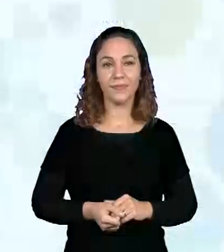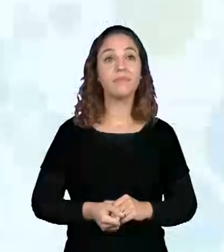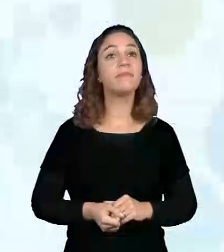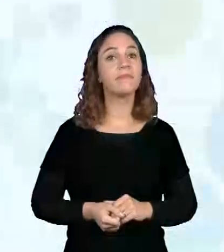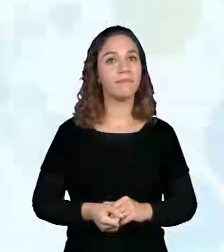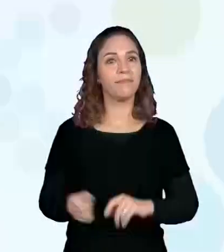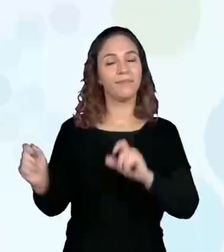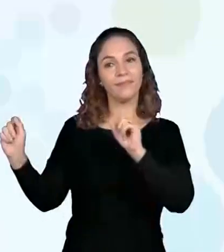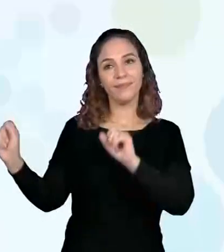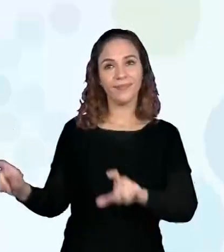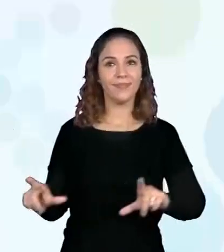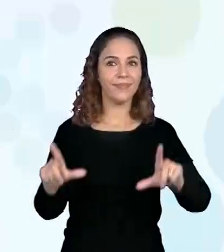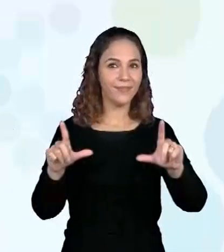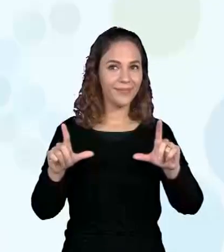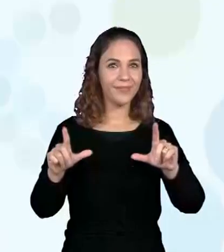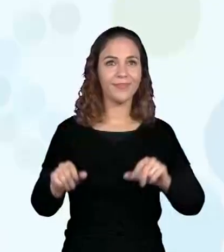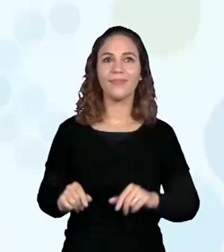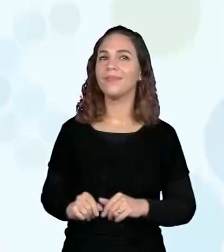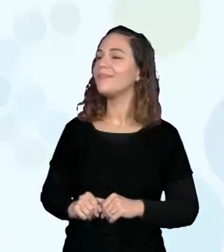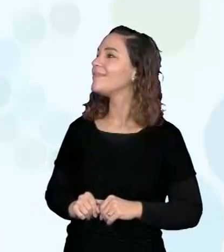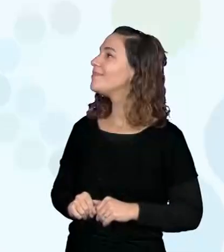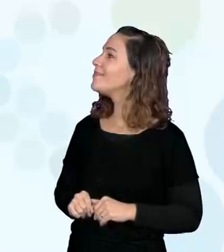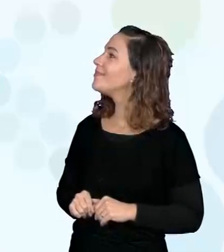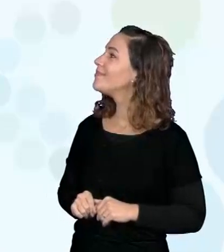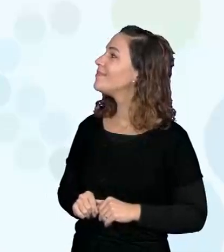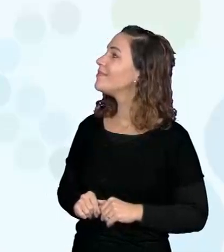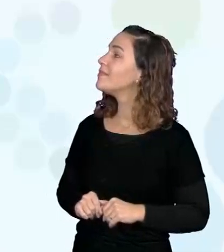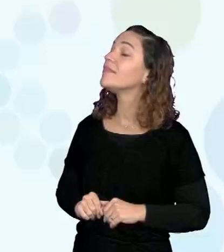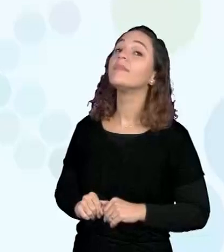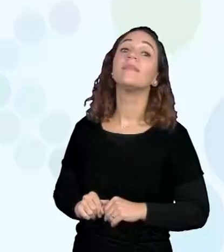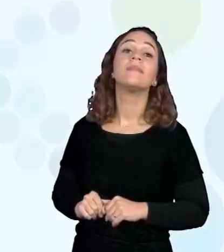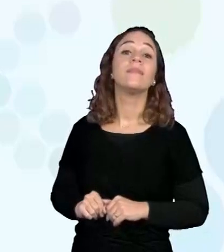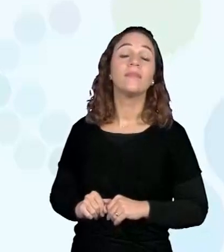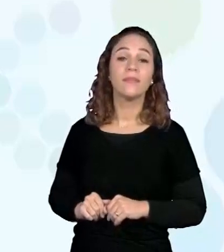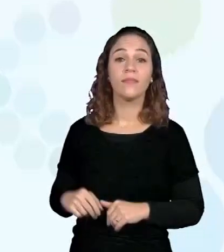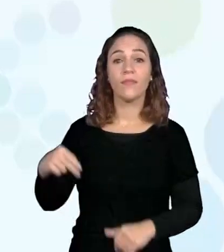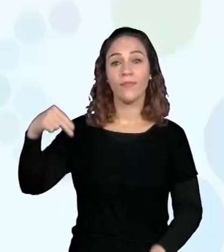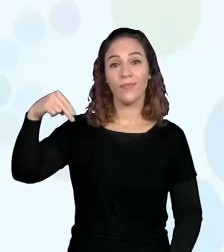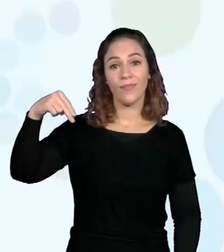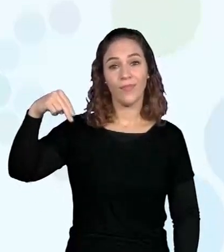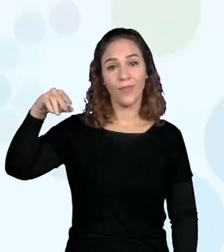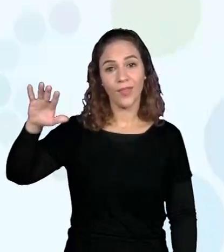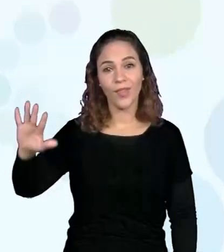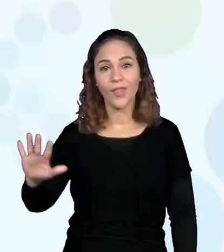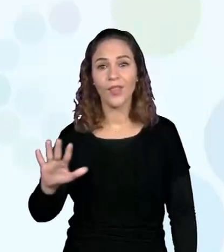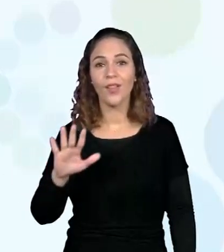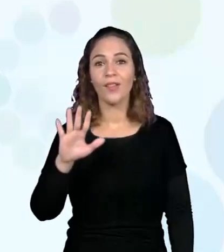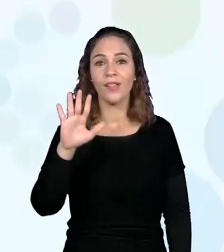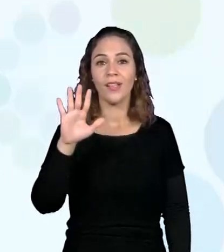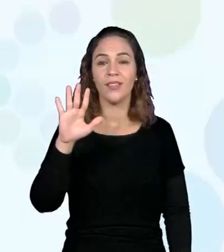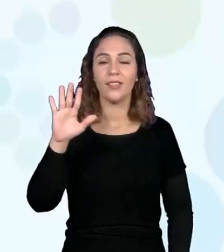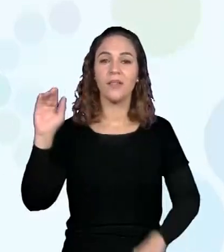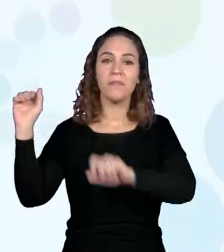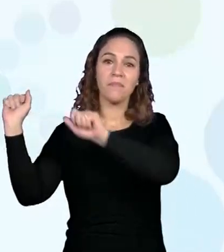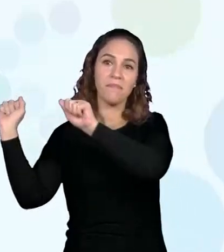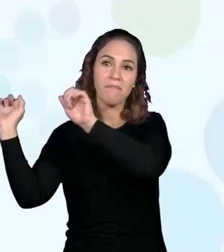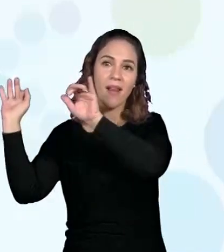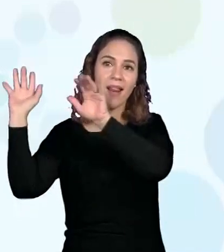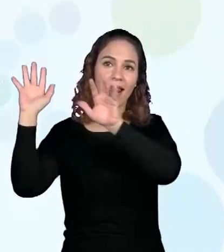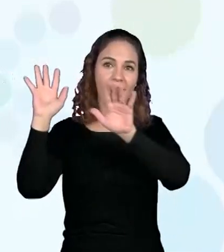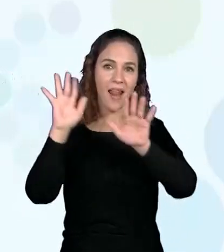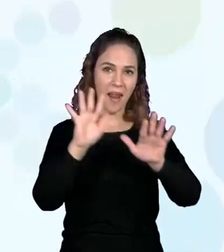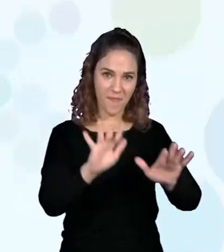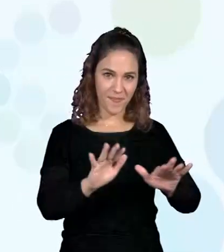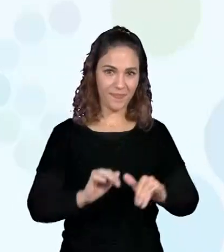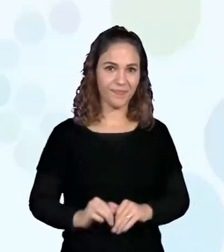Muito bem, olha lá, migração nordestina. Vou deixar para vocês